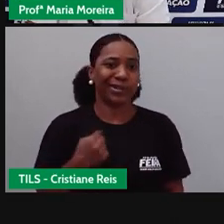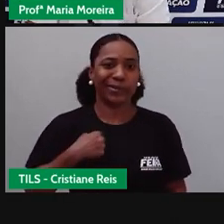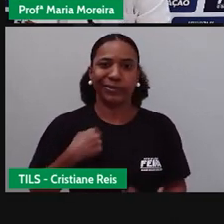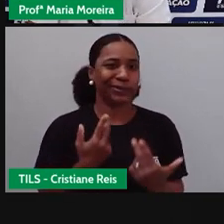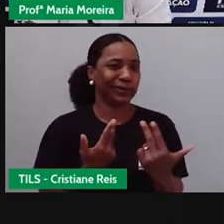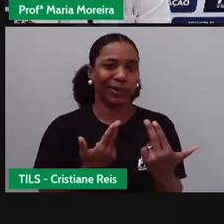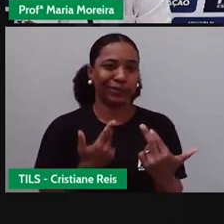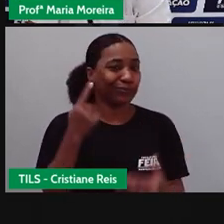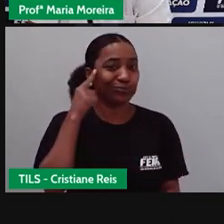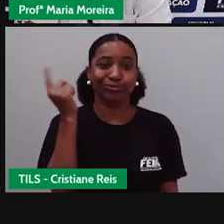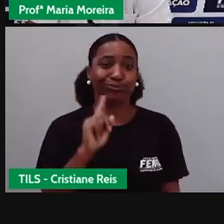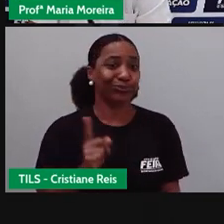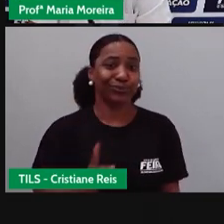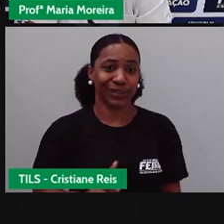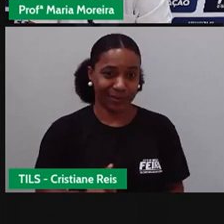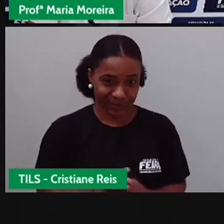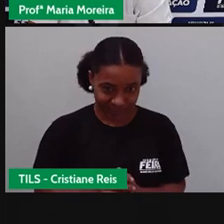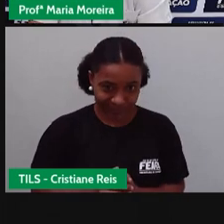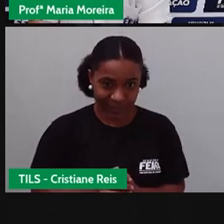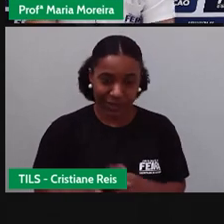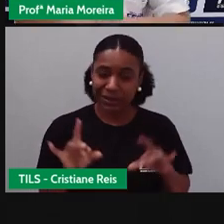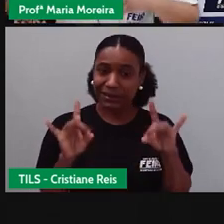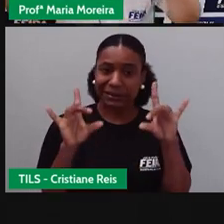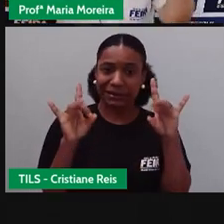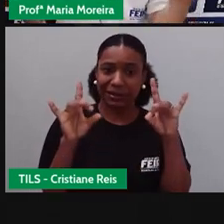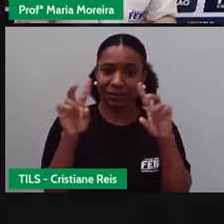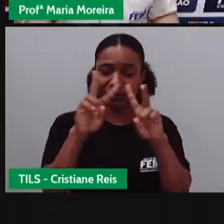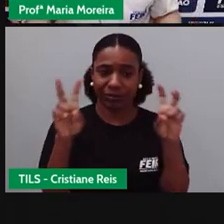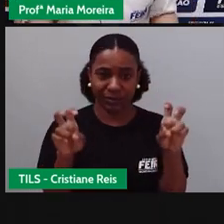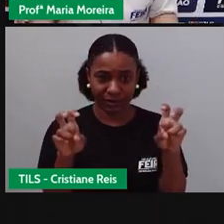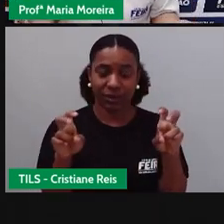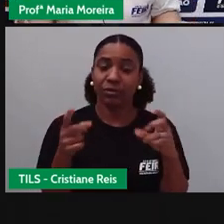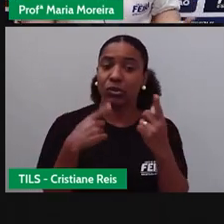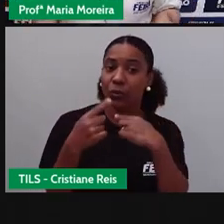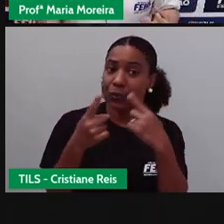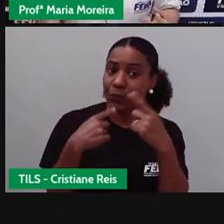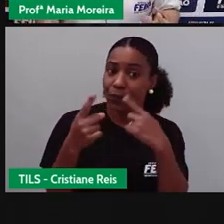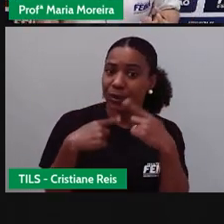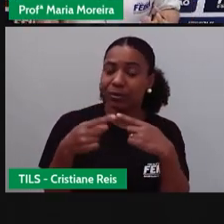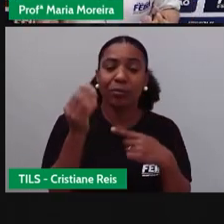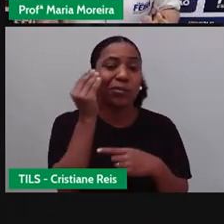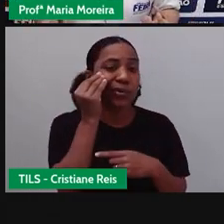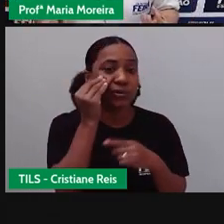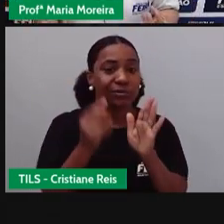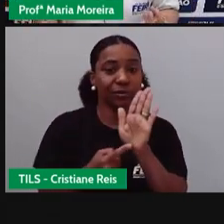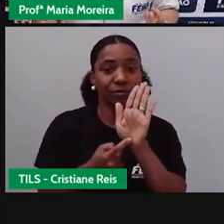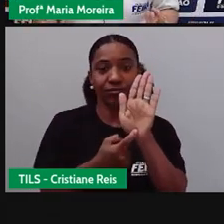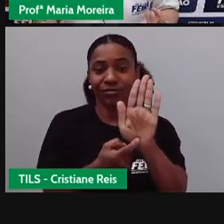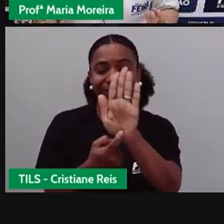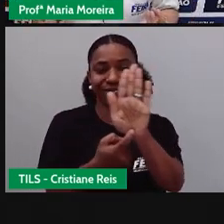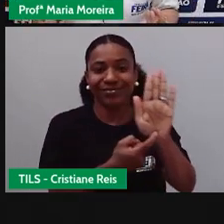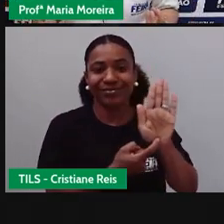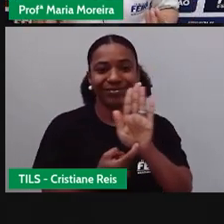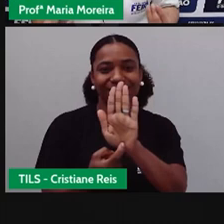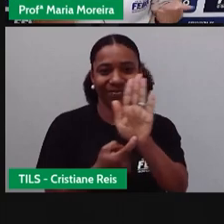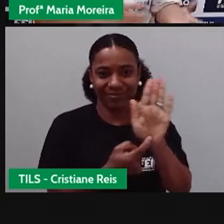especialistas no assunto. Estamos aqui, na verdade, conversando com vocês sobre